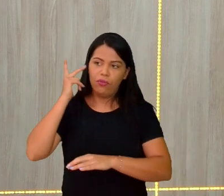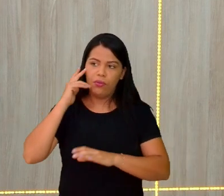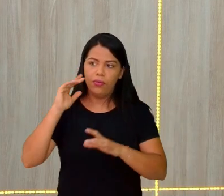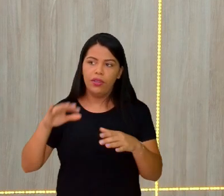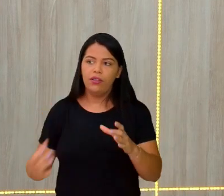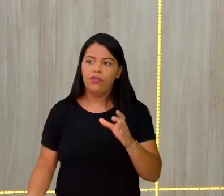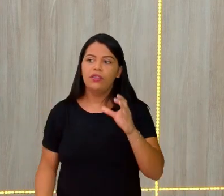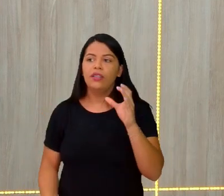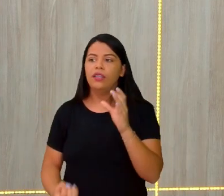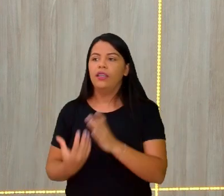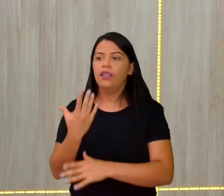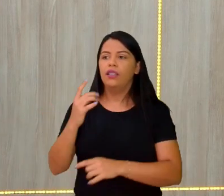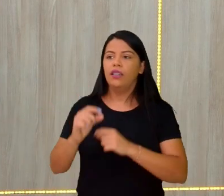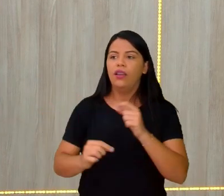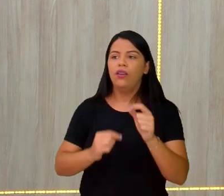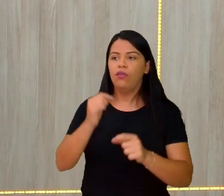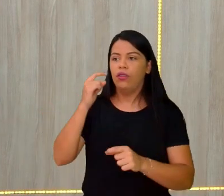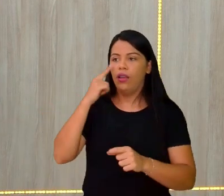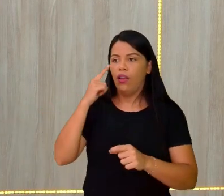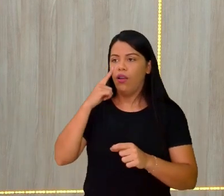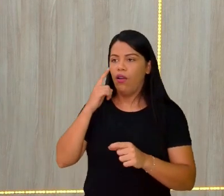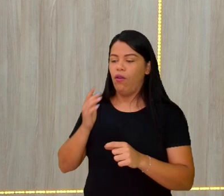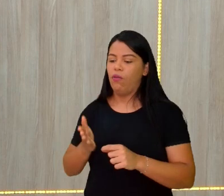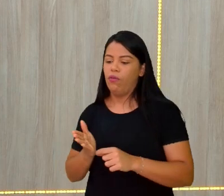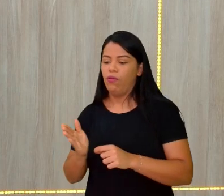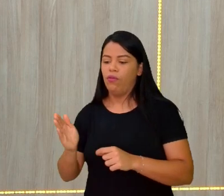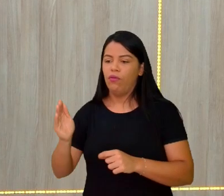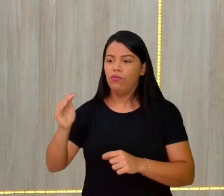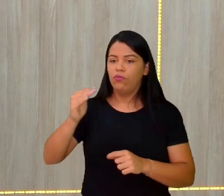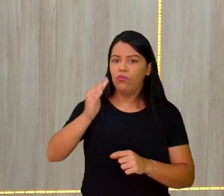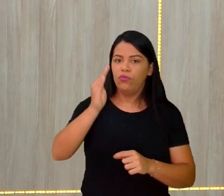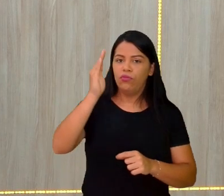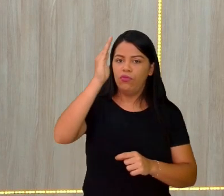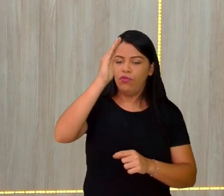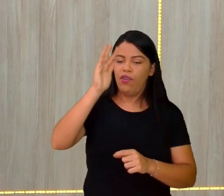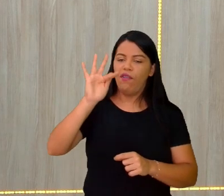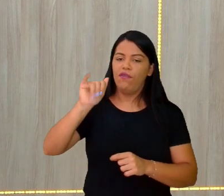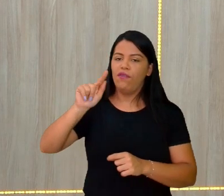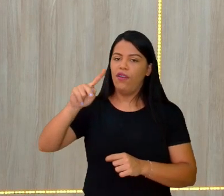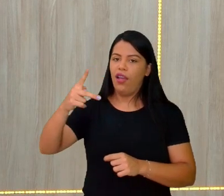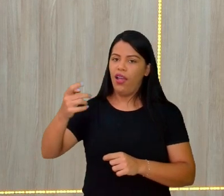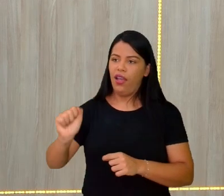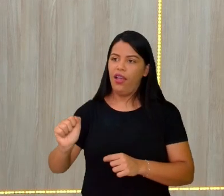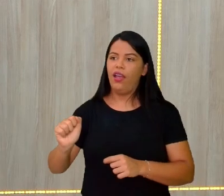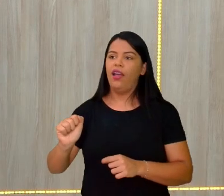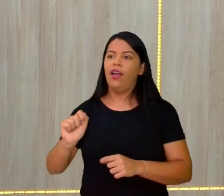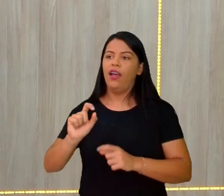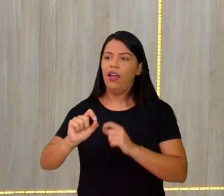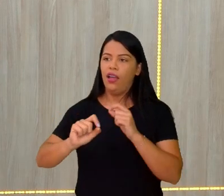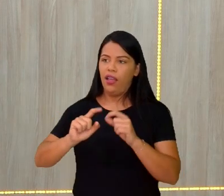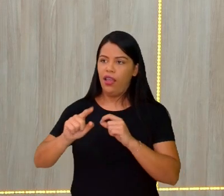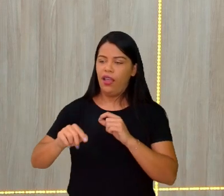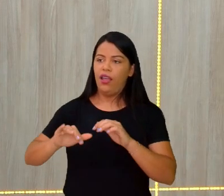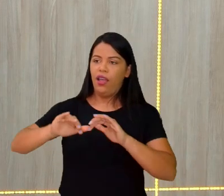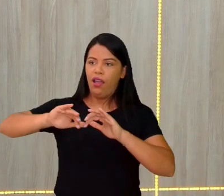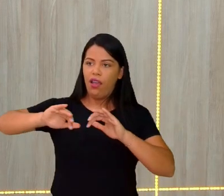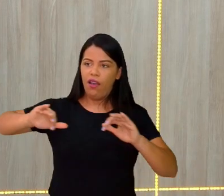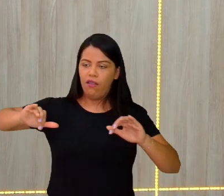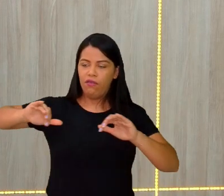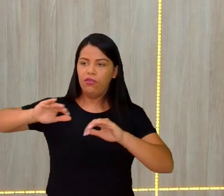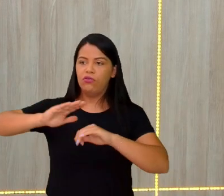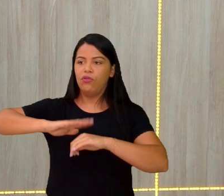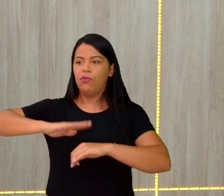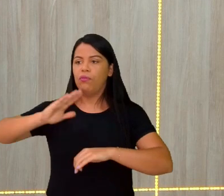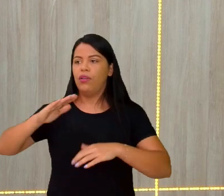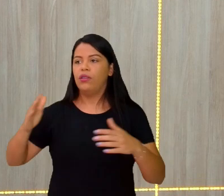-se aqui, ó, essa fenda que vai sendo alimentada, né, pelo magma que é suerguido. Afastou-me um pouquinho,